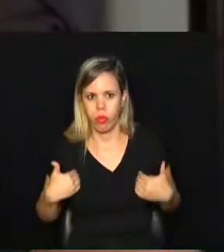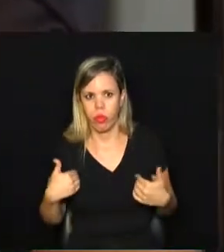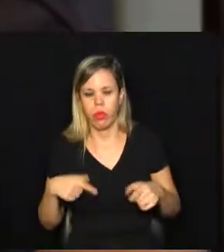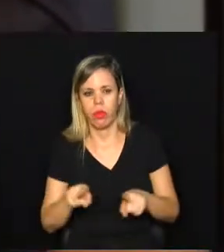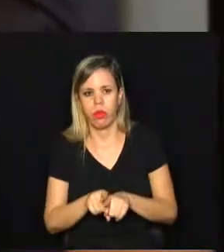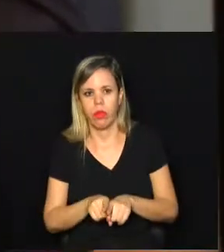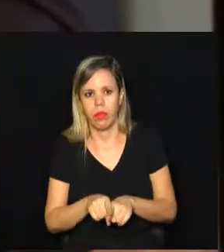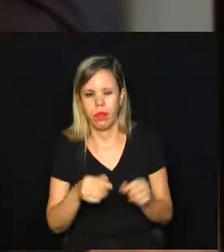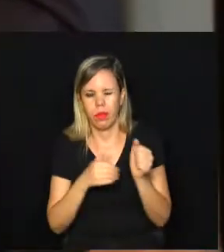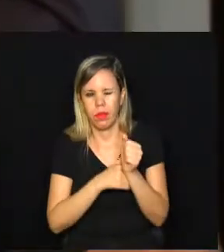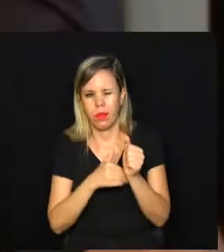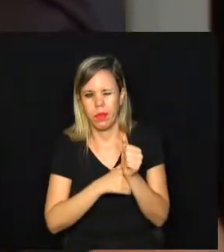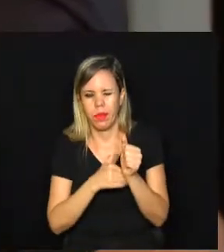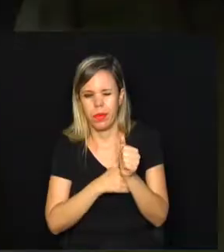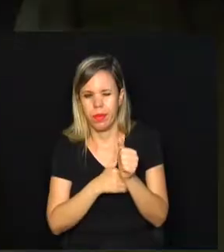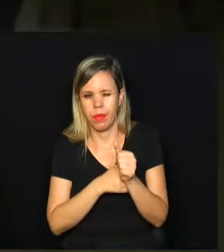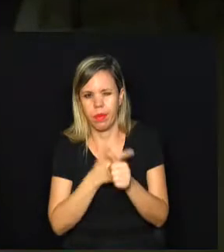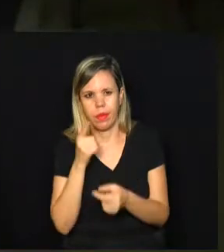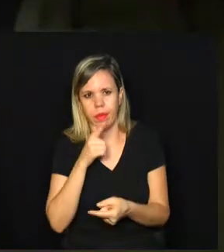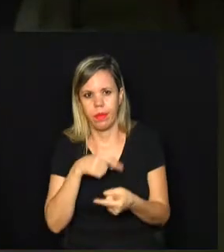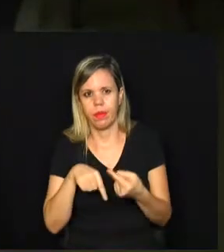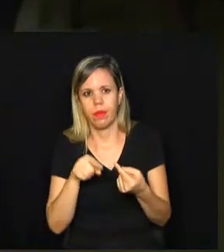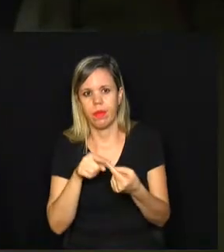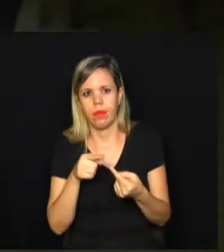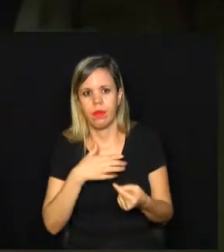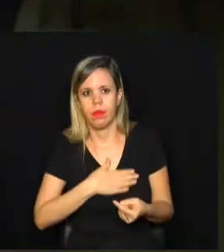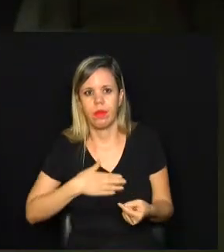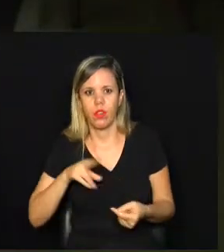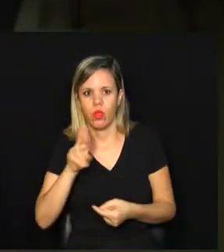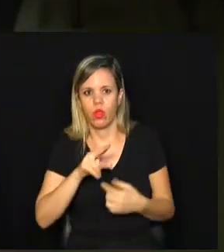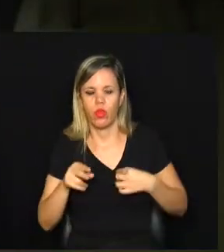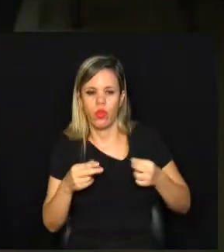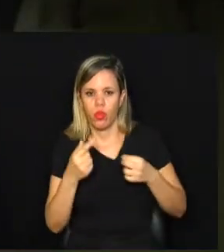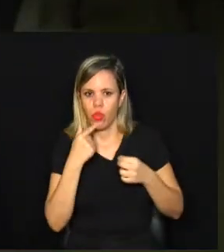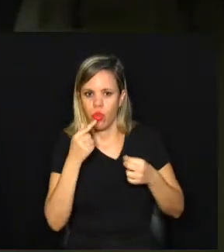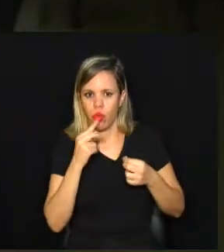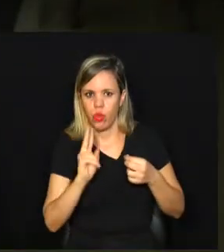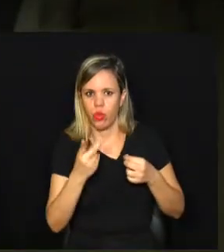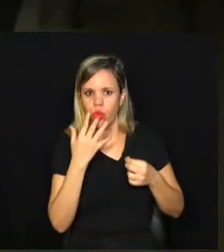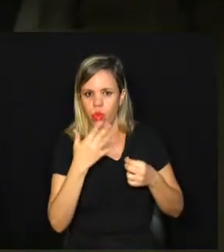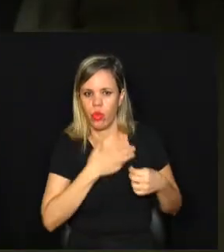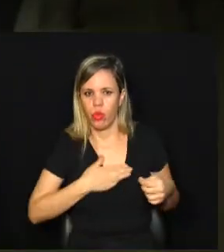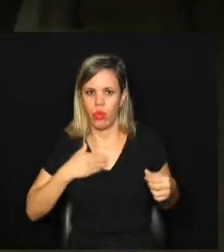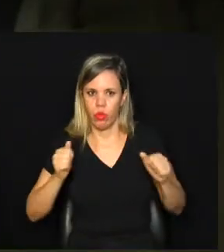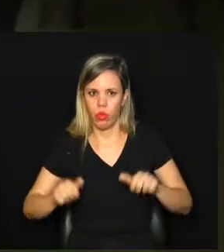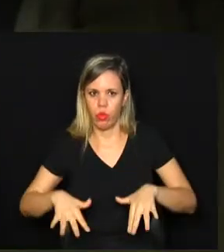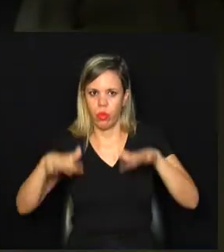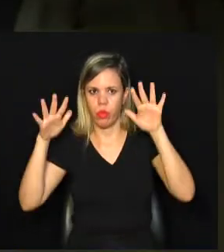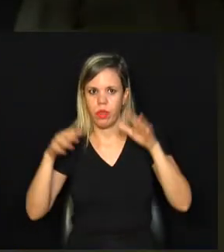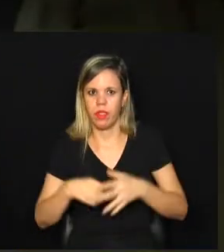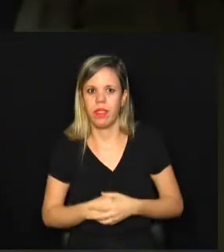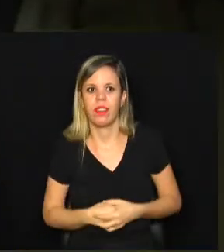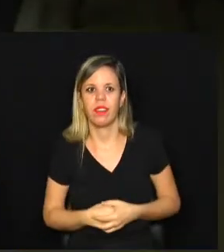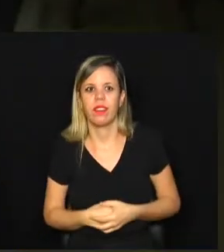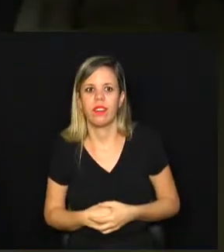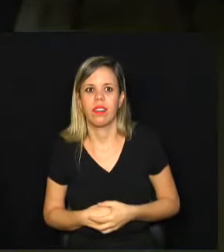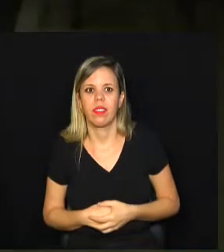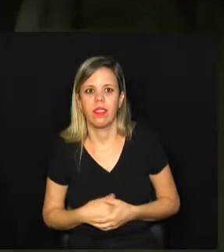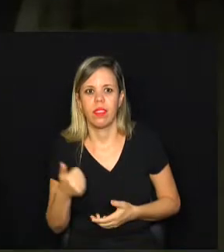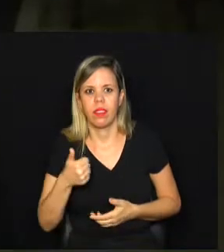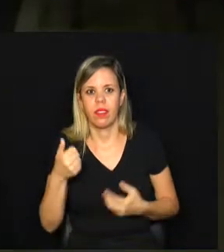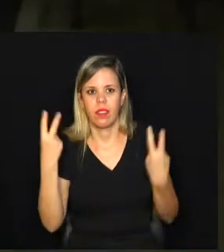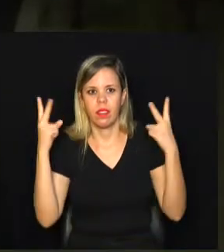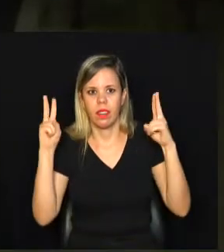tem um segredinho para se dar bem? É, eu gosto de usar a camisa vermelha, sempre foi minha cor favorita desde pequeno. Aí a minha primeira